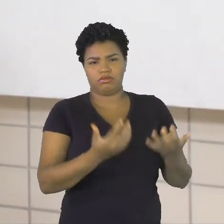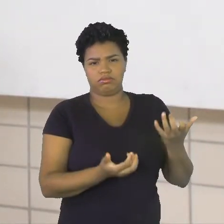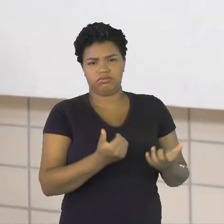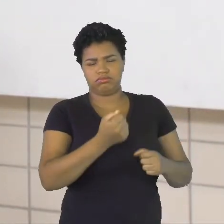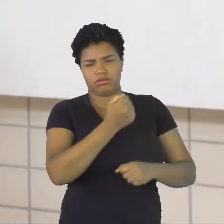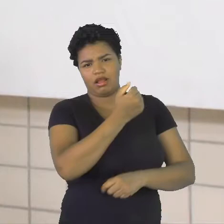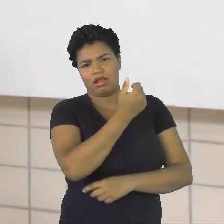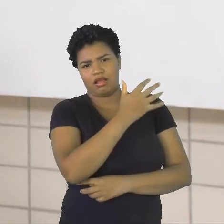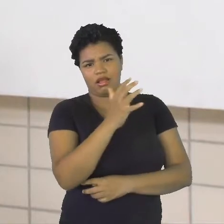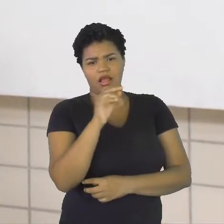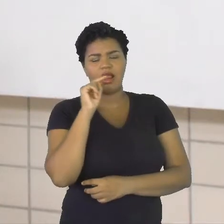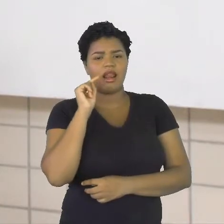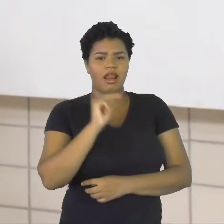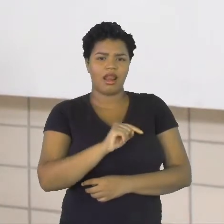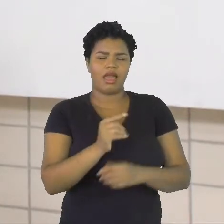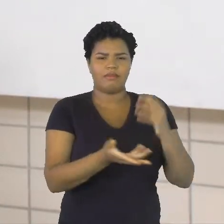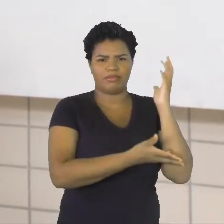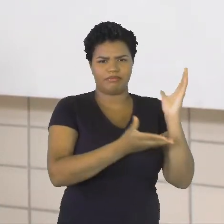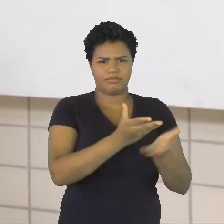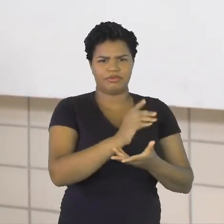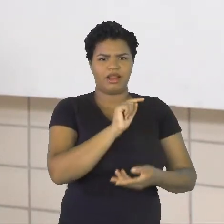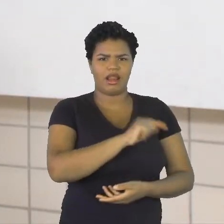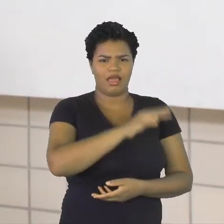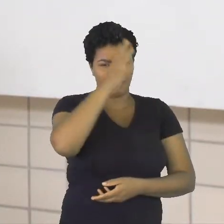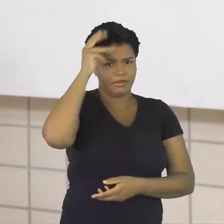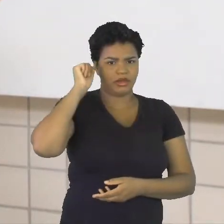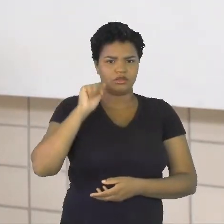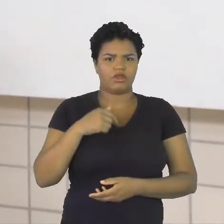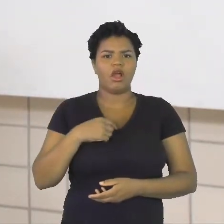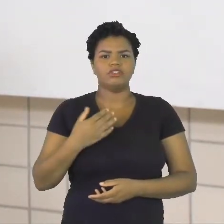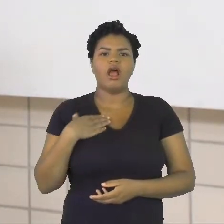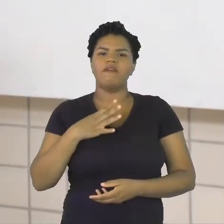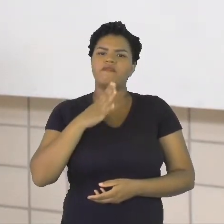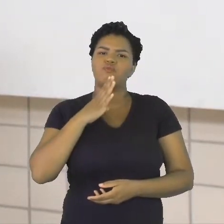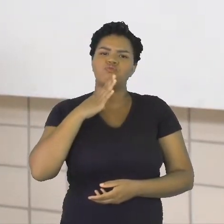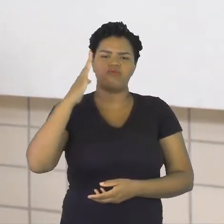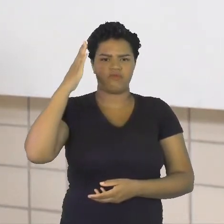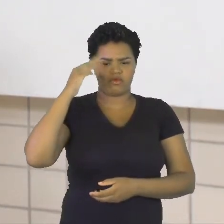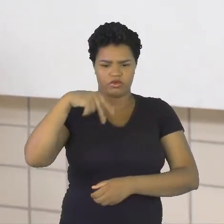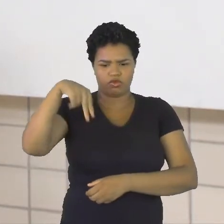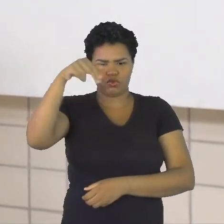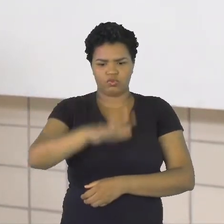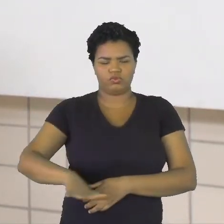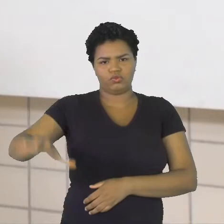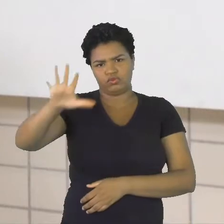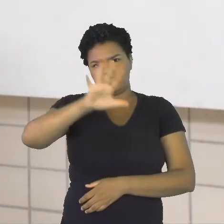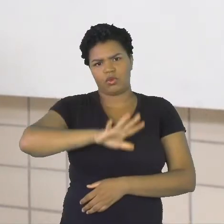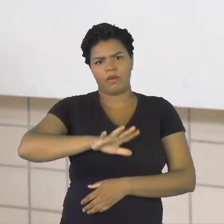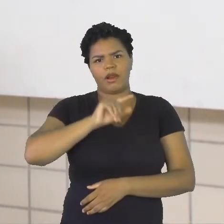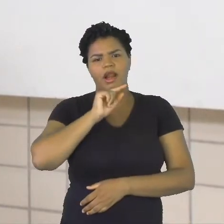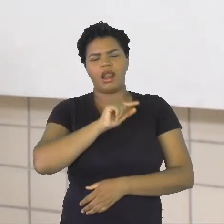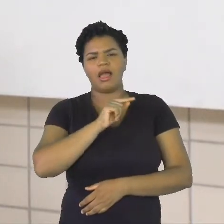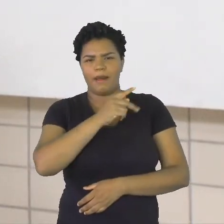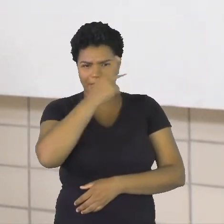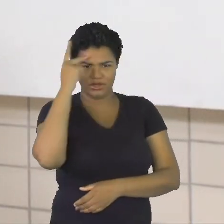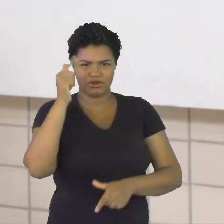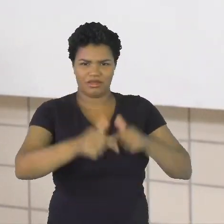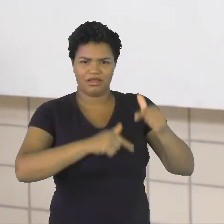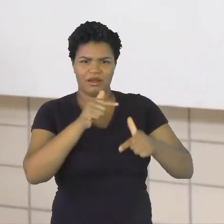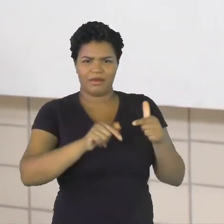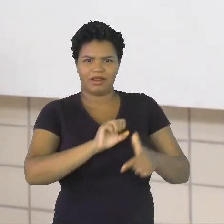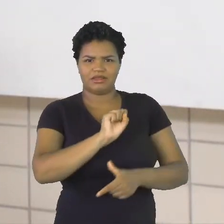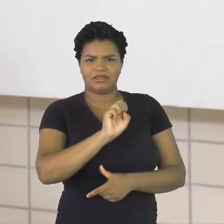a ser conhecido internacionalmente e os seringueiros, especialmente lá do Acre, eles sofreram muitas